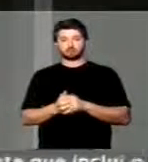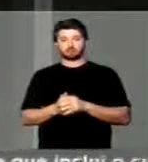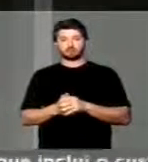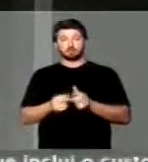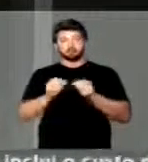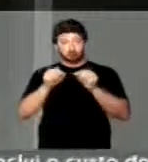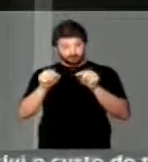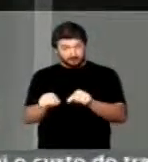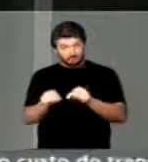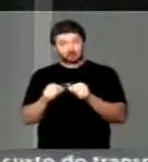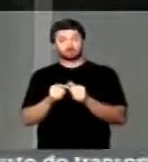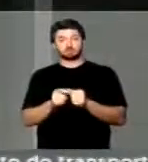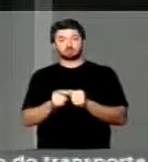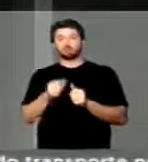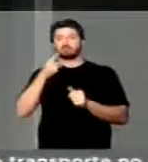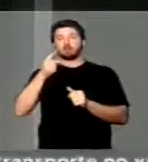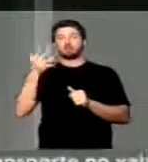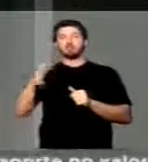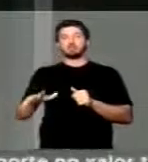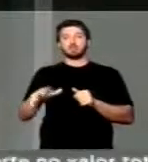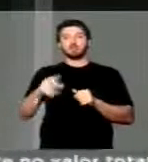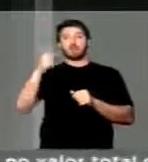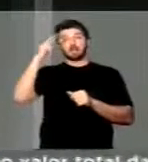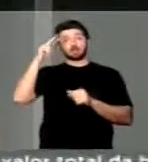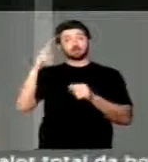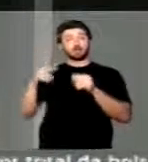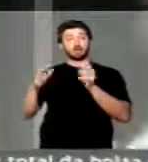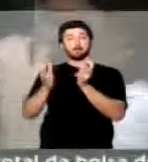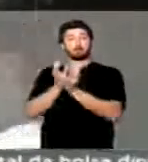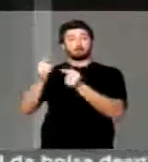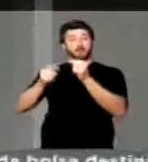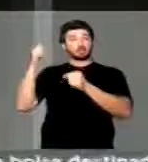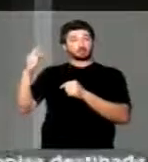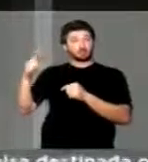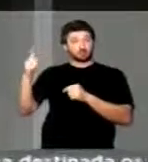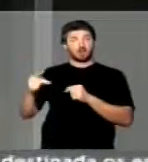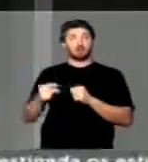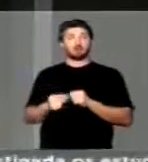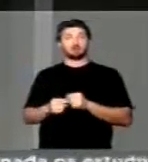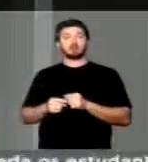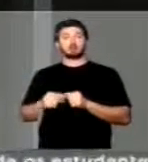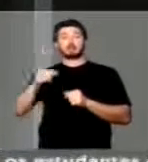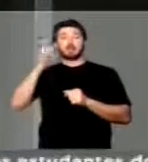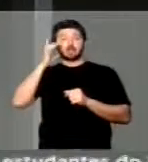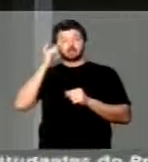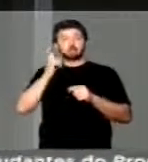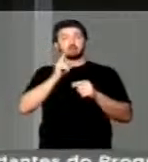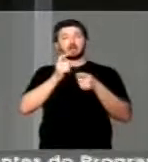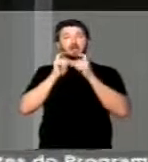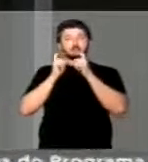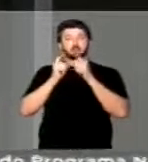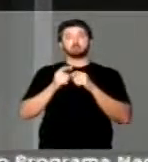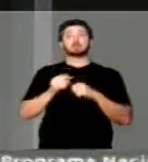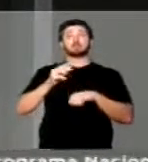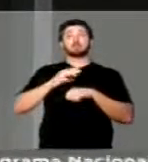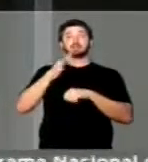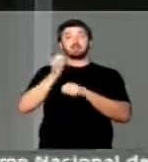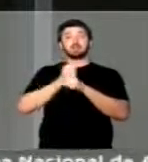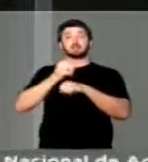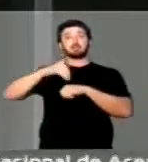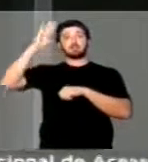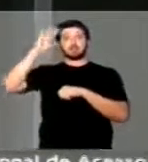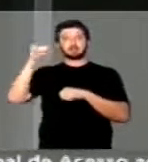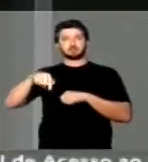ao fazer assim, negou a história do partido do qual ela fez parte, que governou por mais de uma década no Brasil.